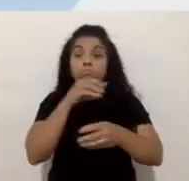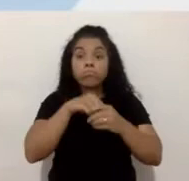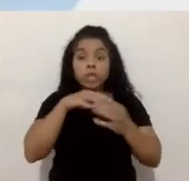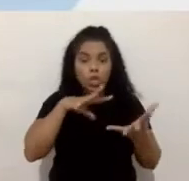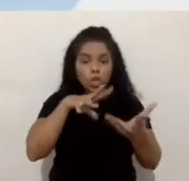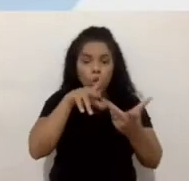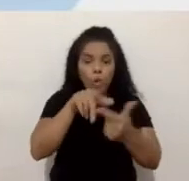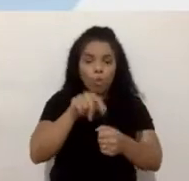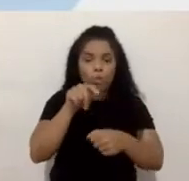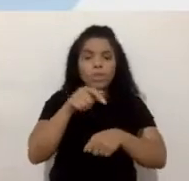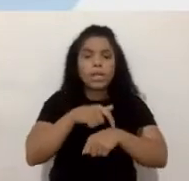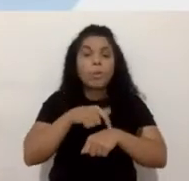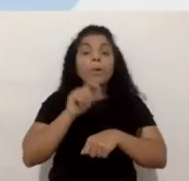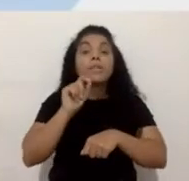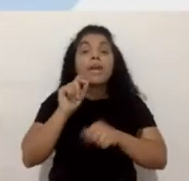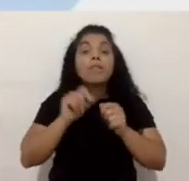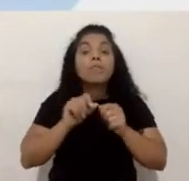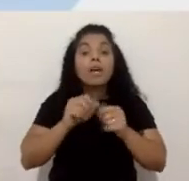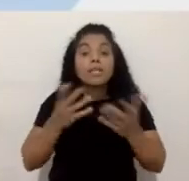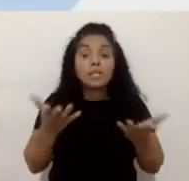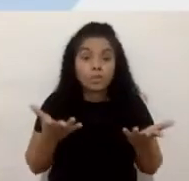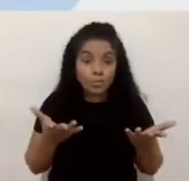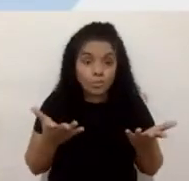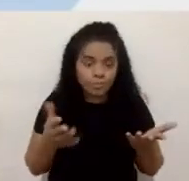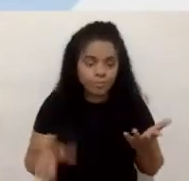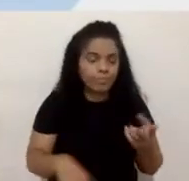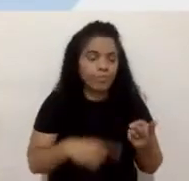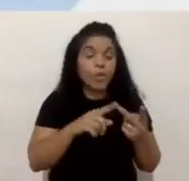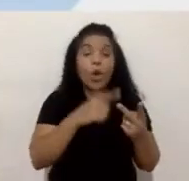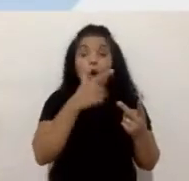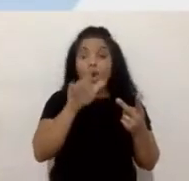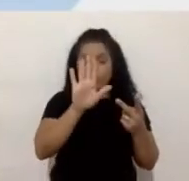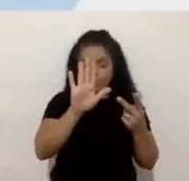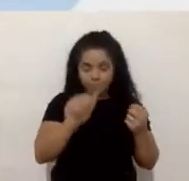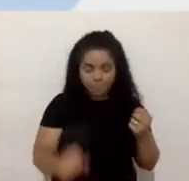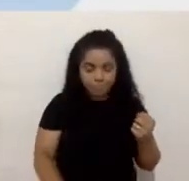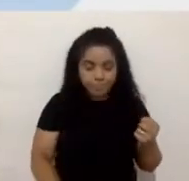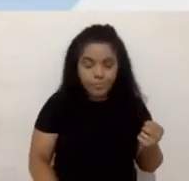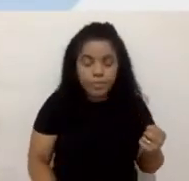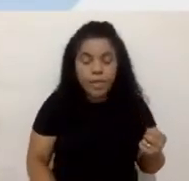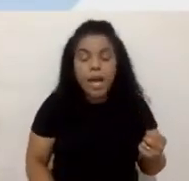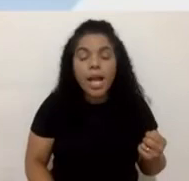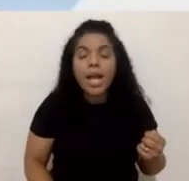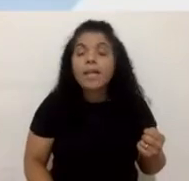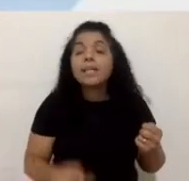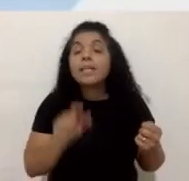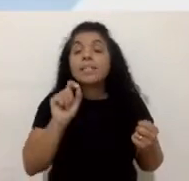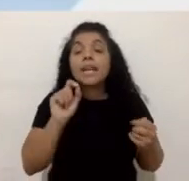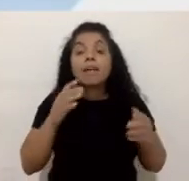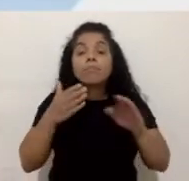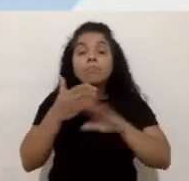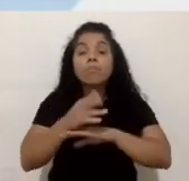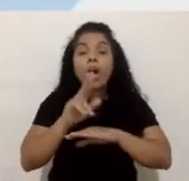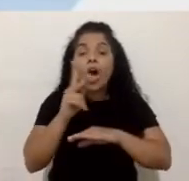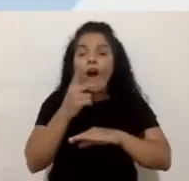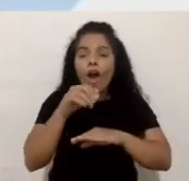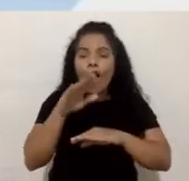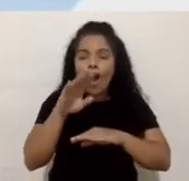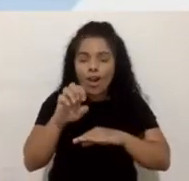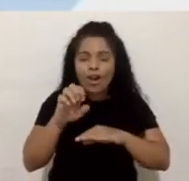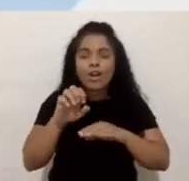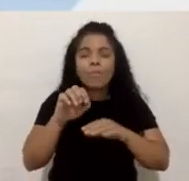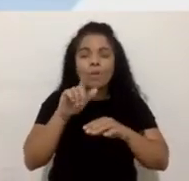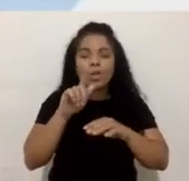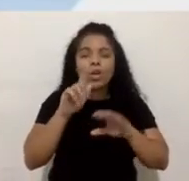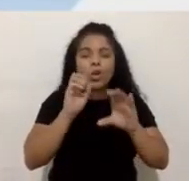momento. Outra situação, quem aqui acessa aí a home do Globoplay e escolhe um